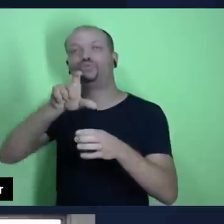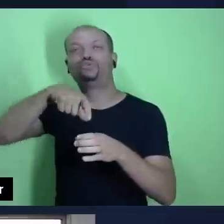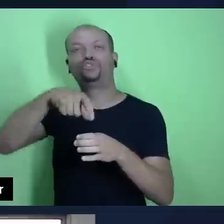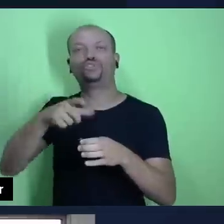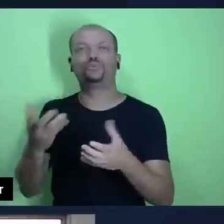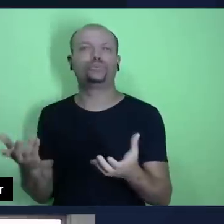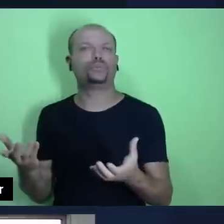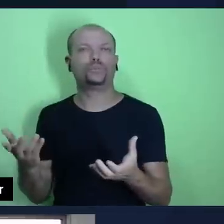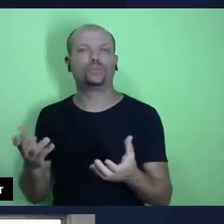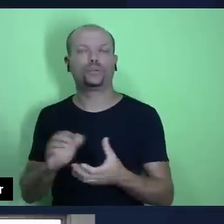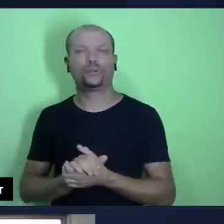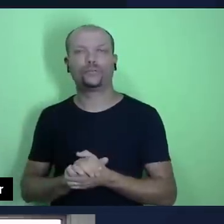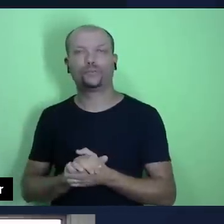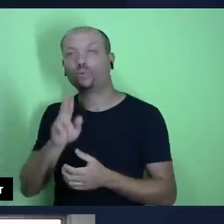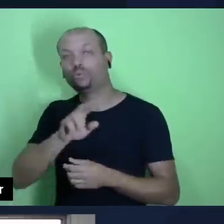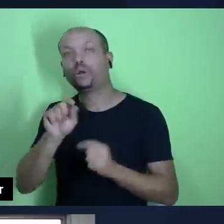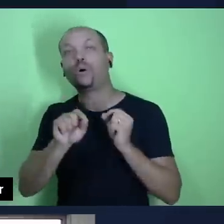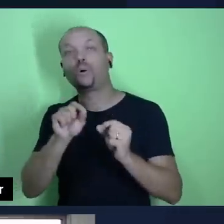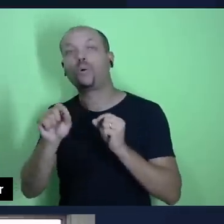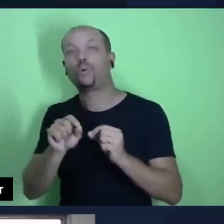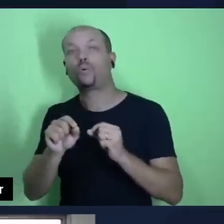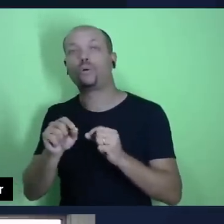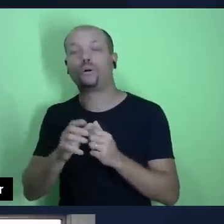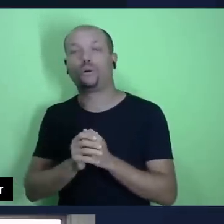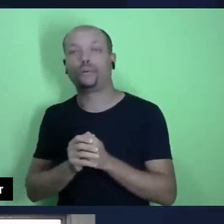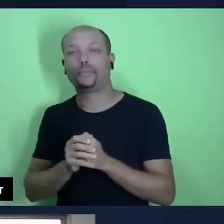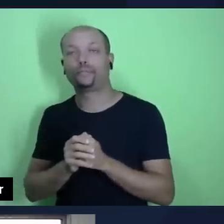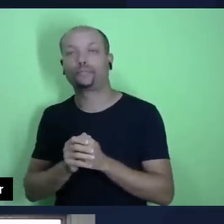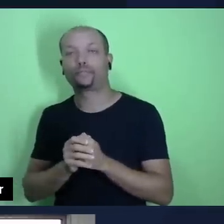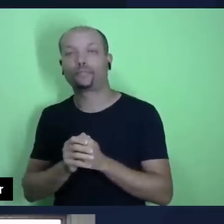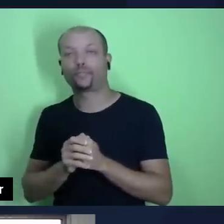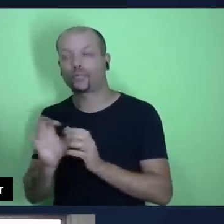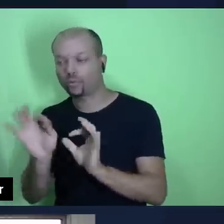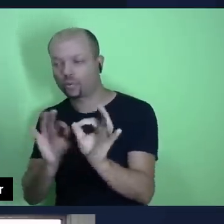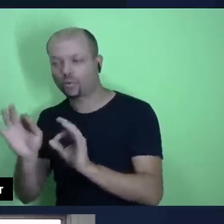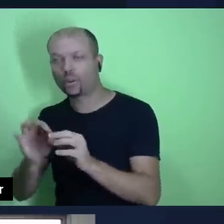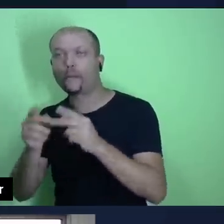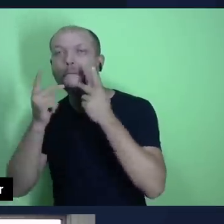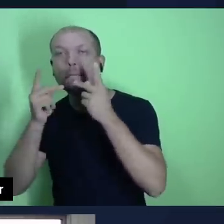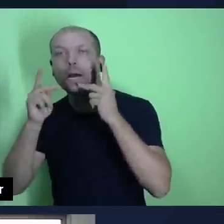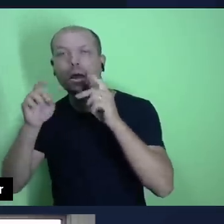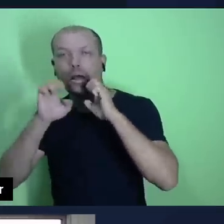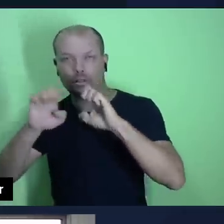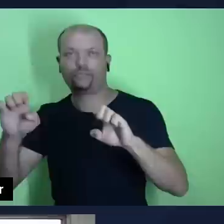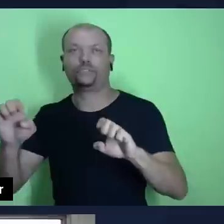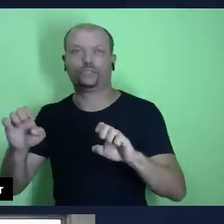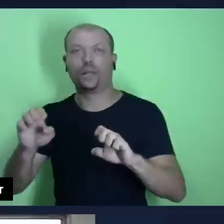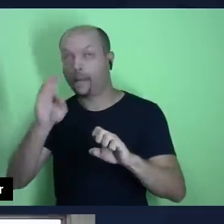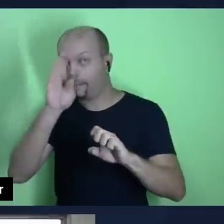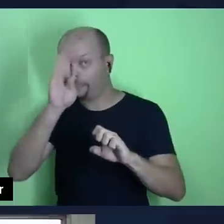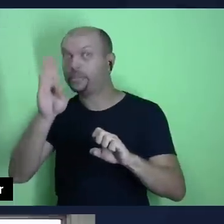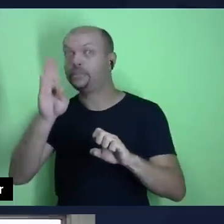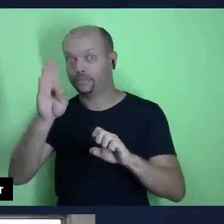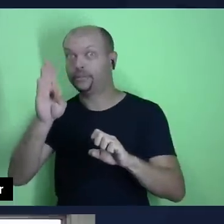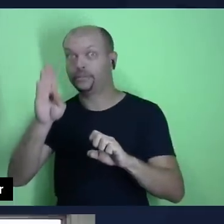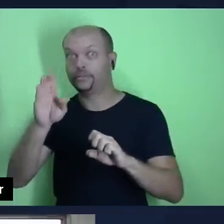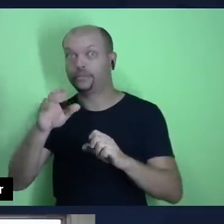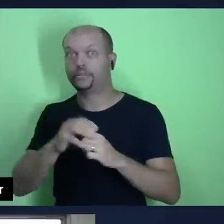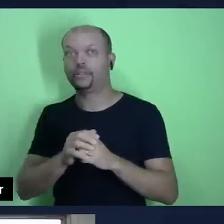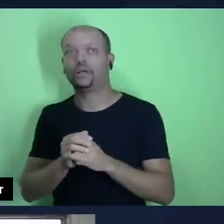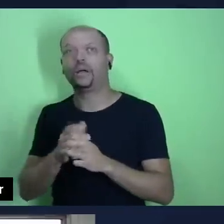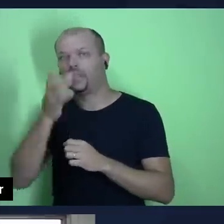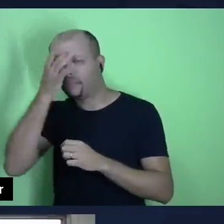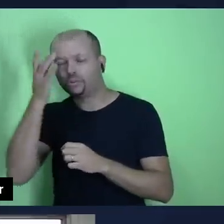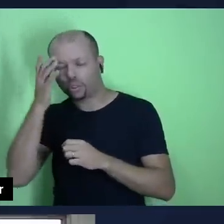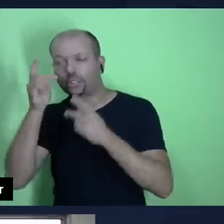O dízimo, ele é usado para a manutenção da pregação do evangelho, principalmente daqueles que estão pregando